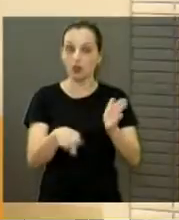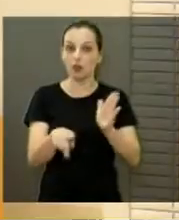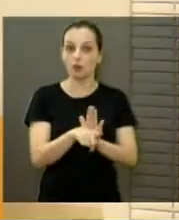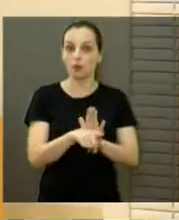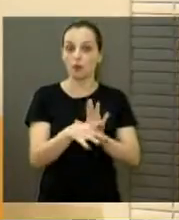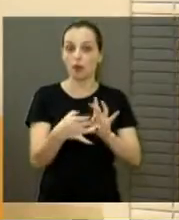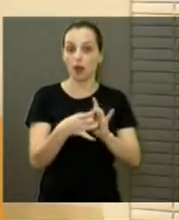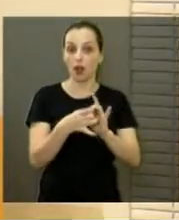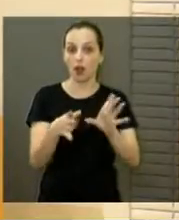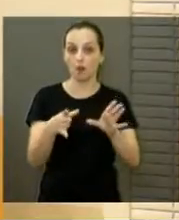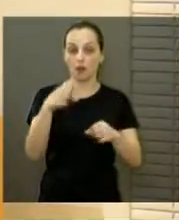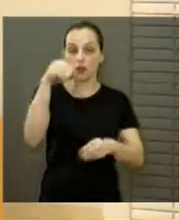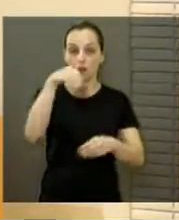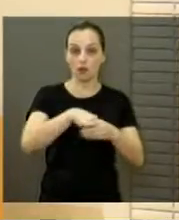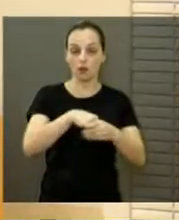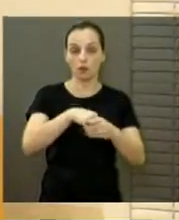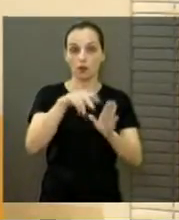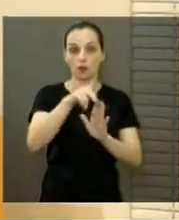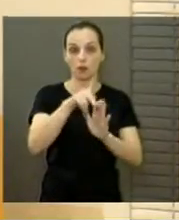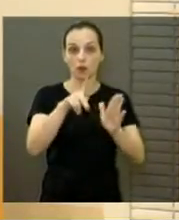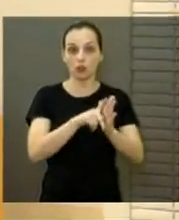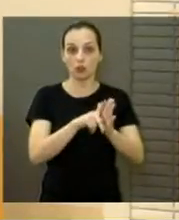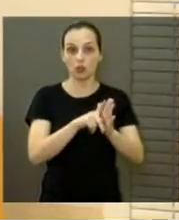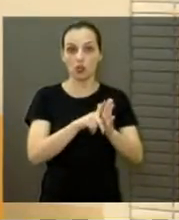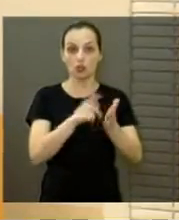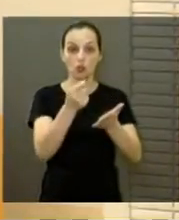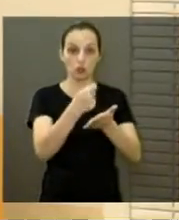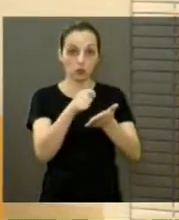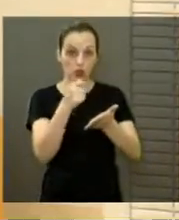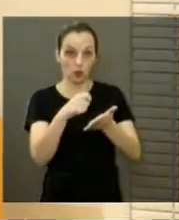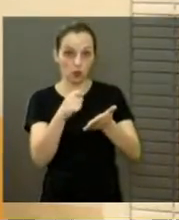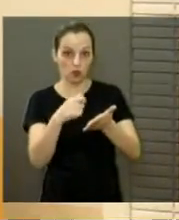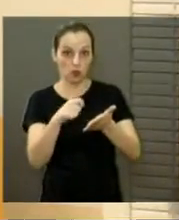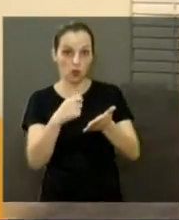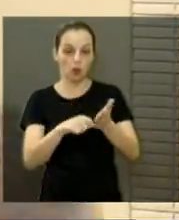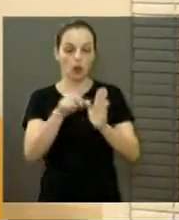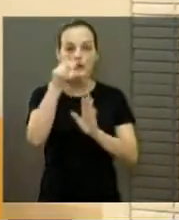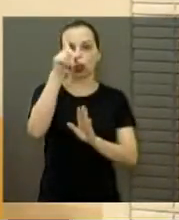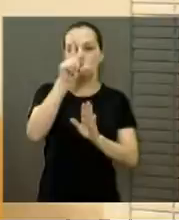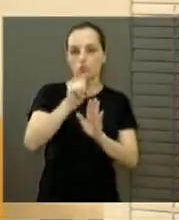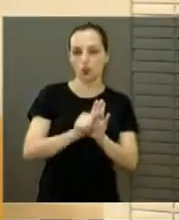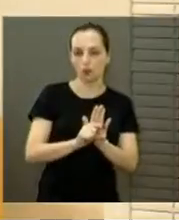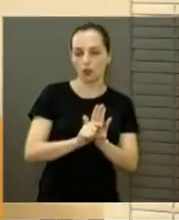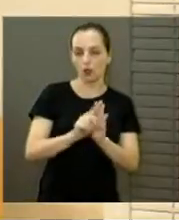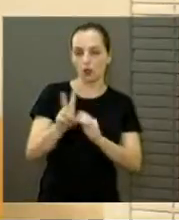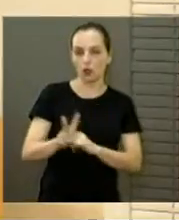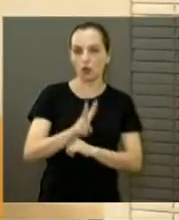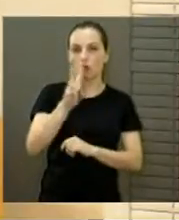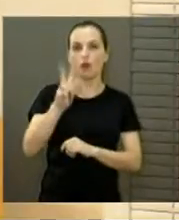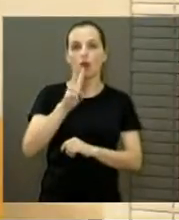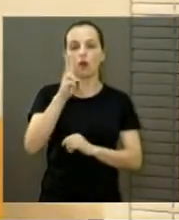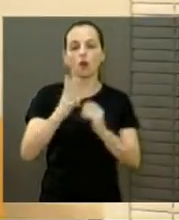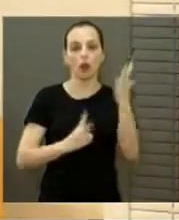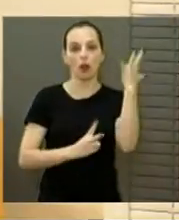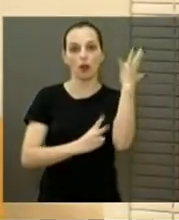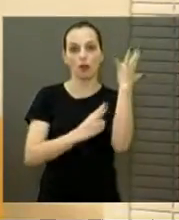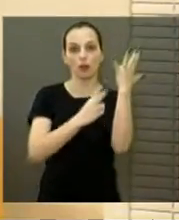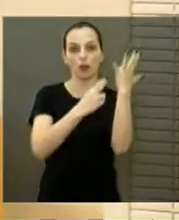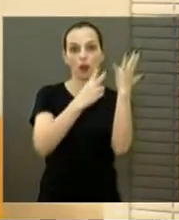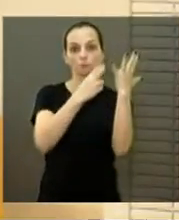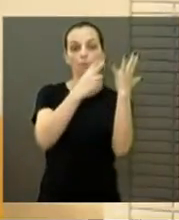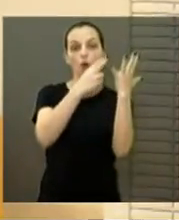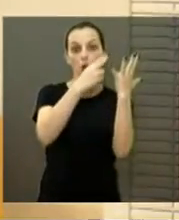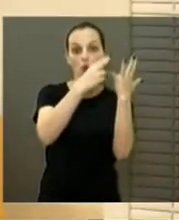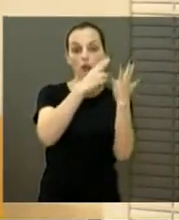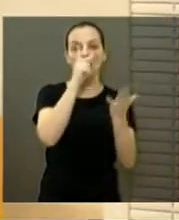deliberação e a votação do projeto também da minha autoria, que diminui o valor da multa da poda de